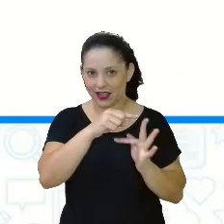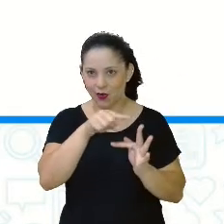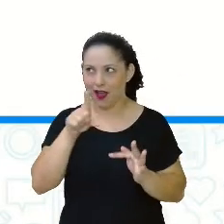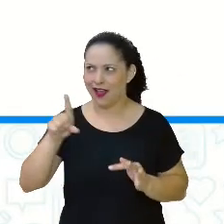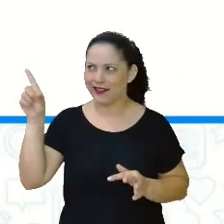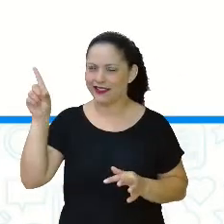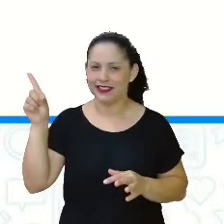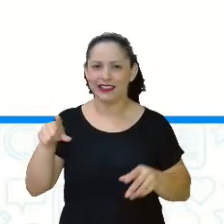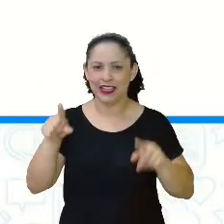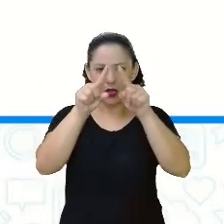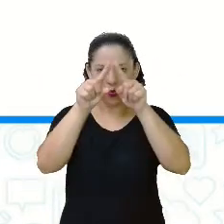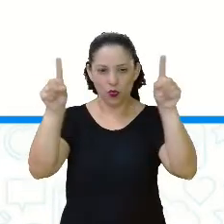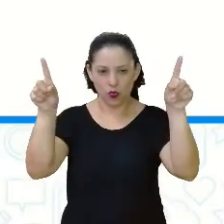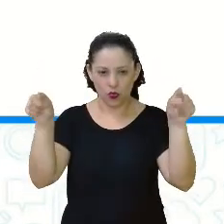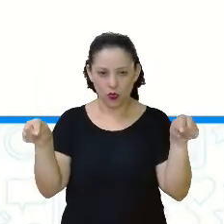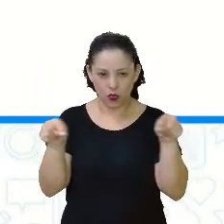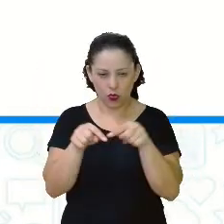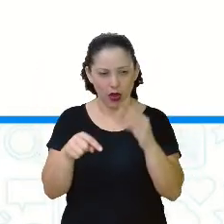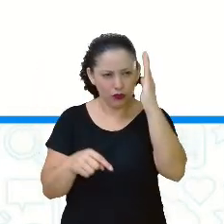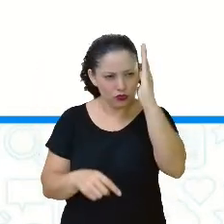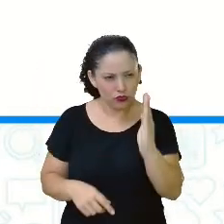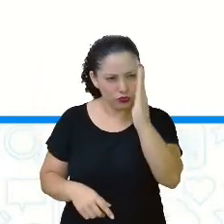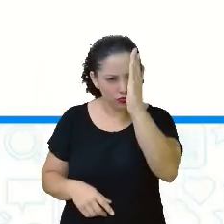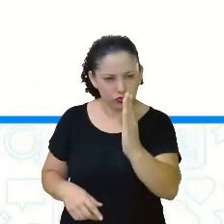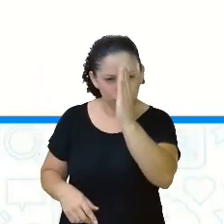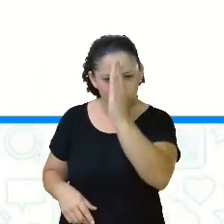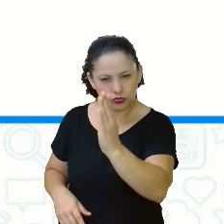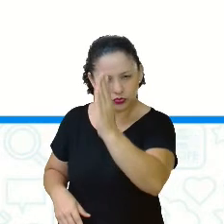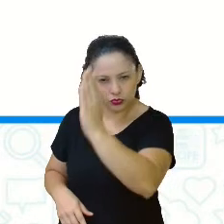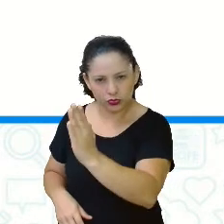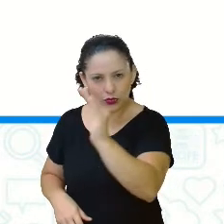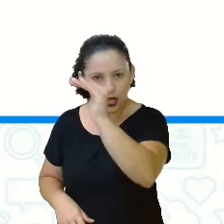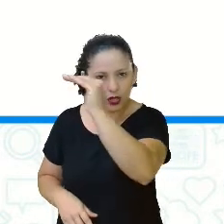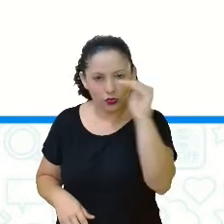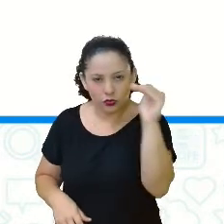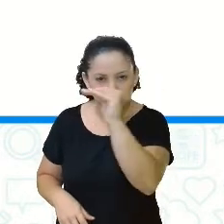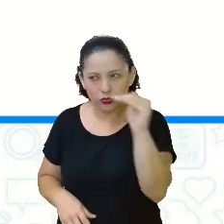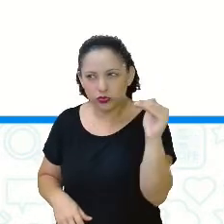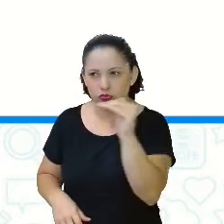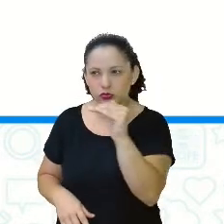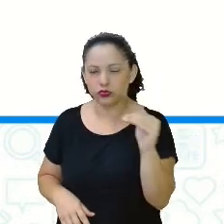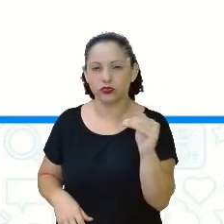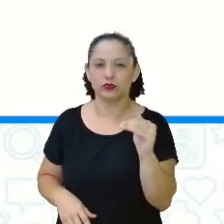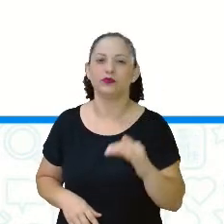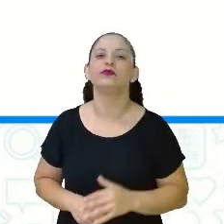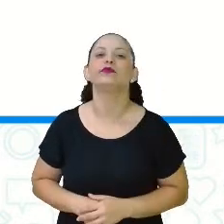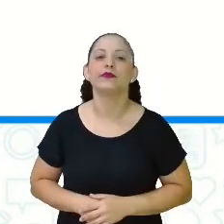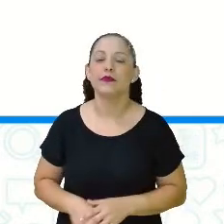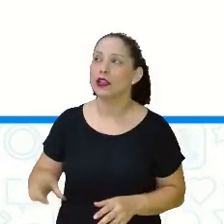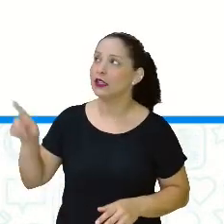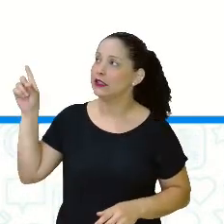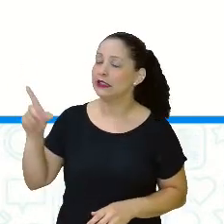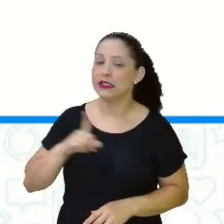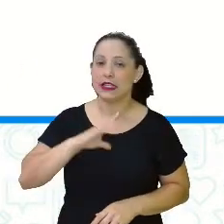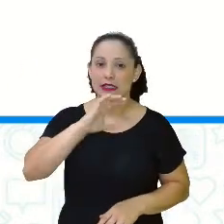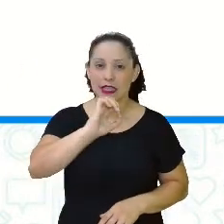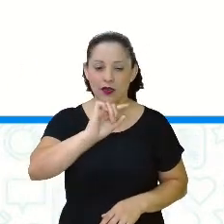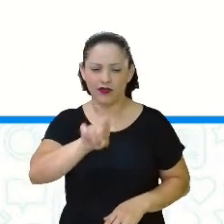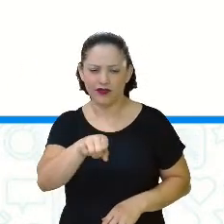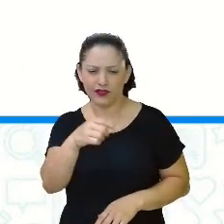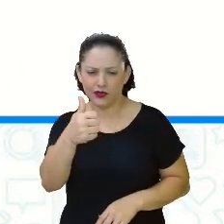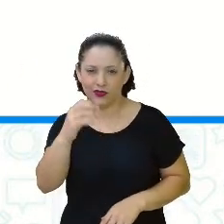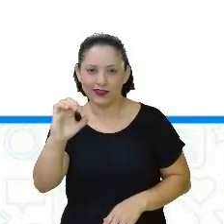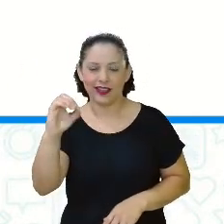um retângulo dividido em 10 pedaços. E eu peguei aqueles 10 centavos do real, que está pintadinho ali. Só um